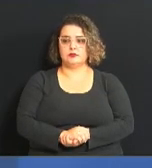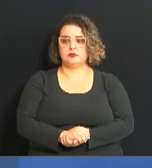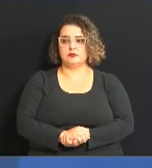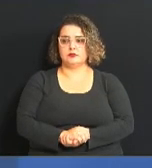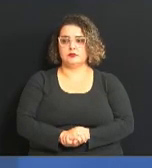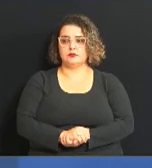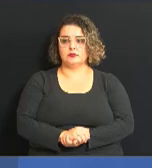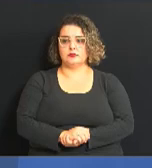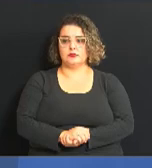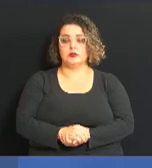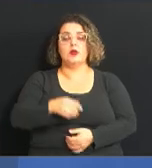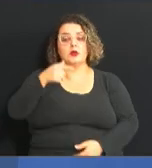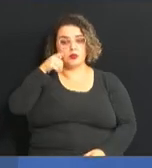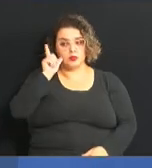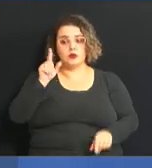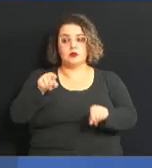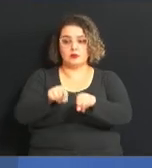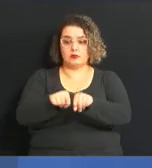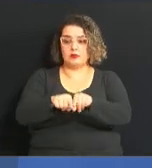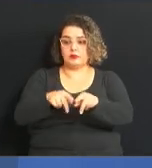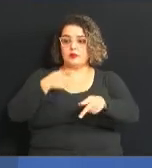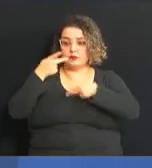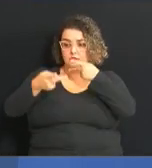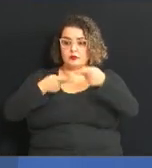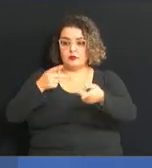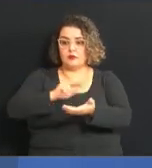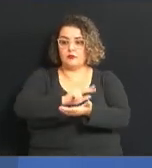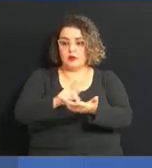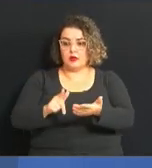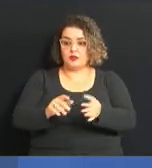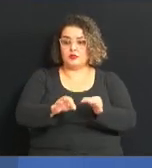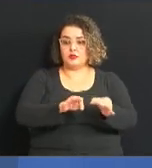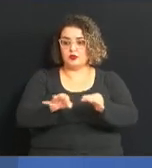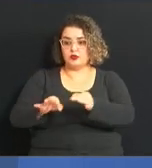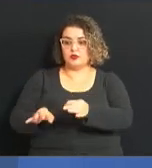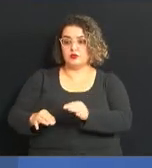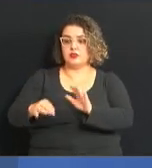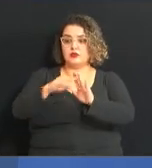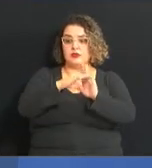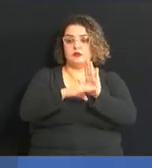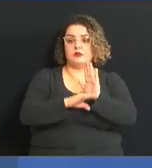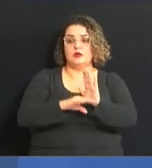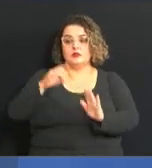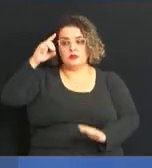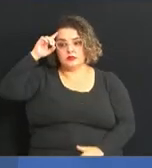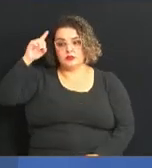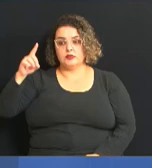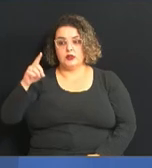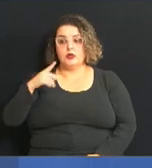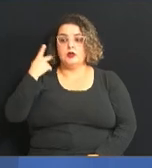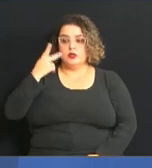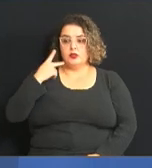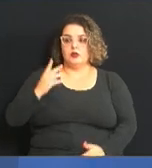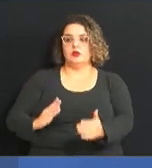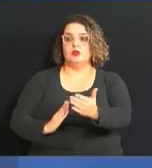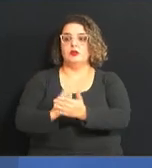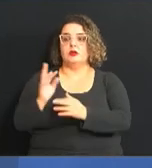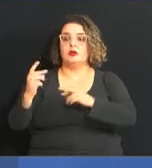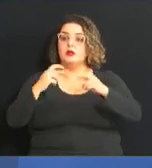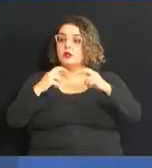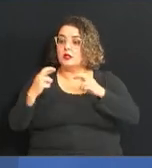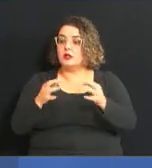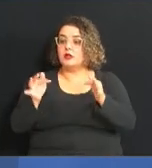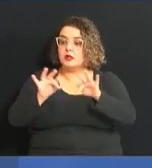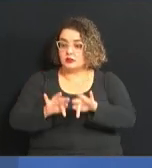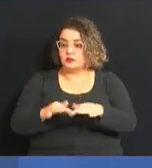E ontem também, como eu disse, vários projetos estavam na pauta do dia e os vereadores também aprovaram, em análise final,